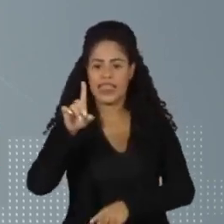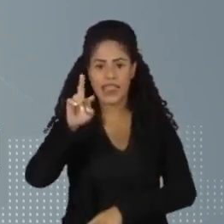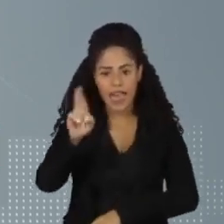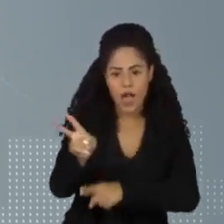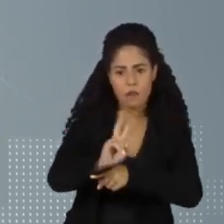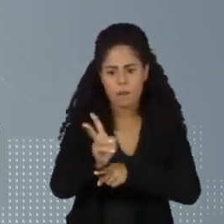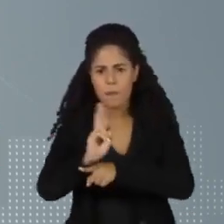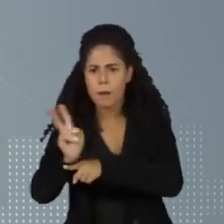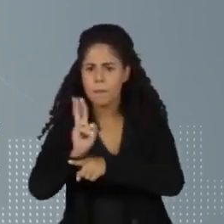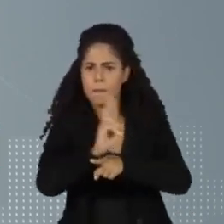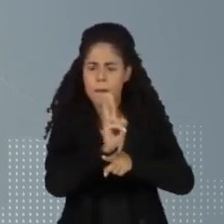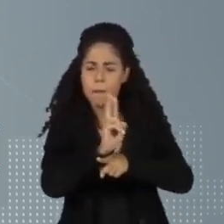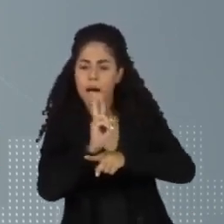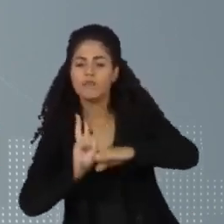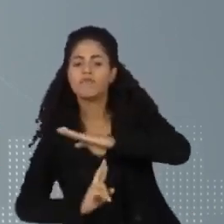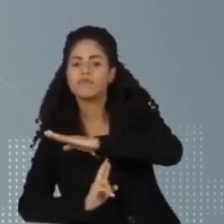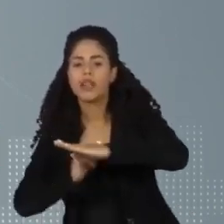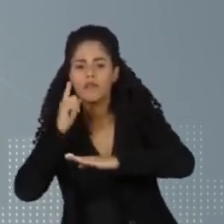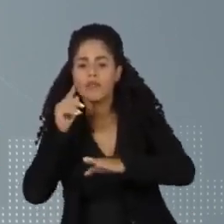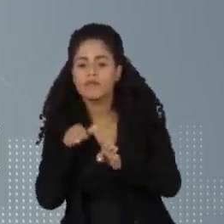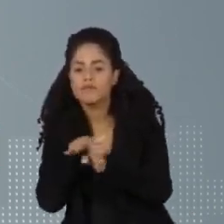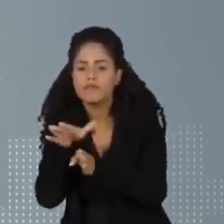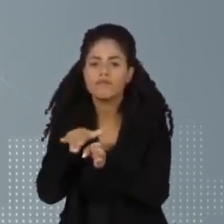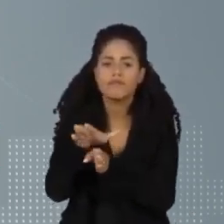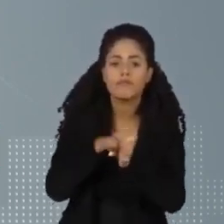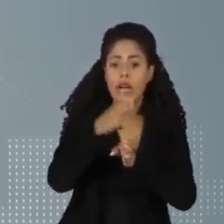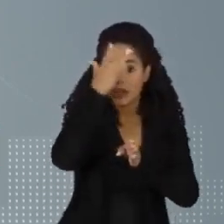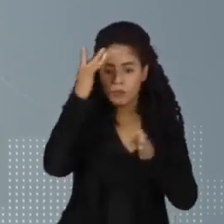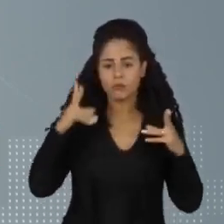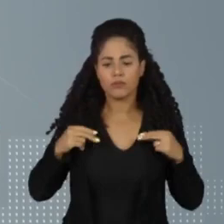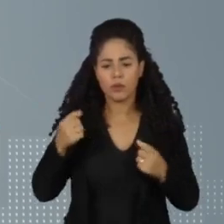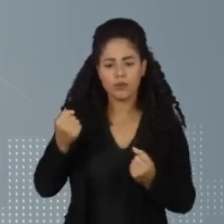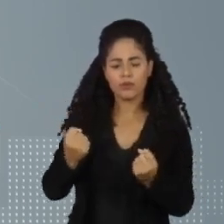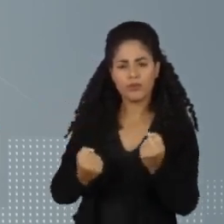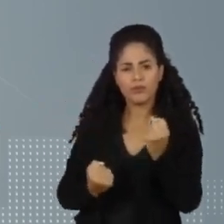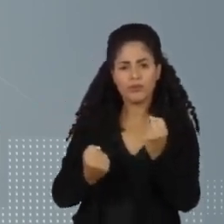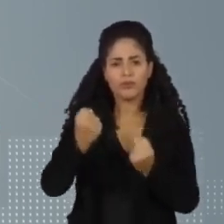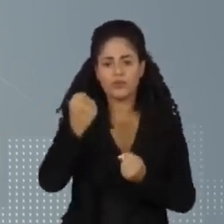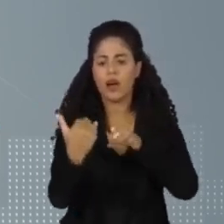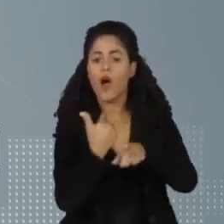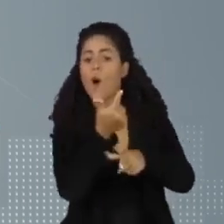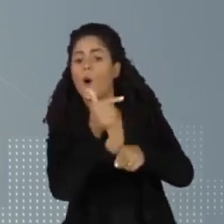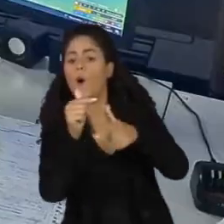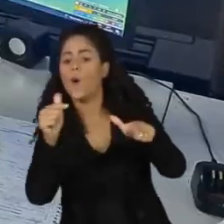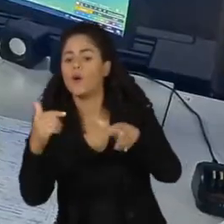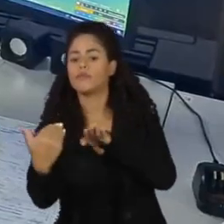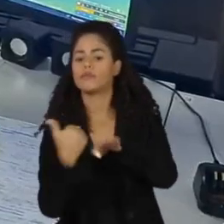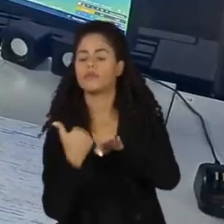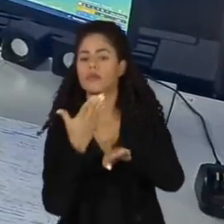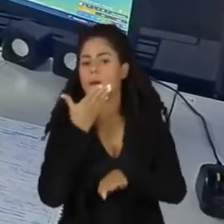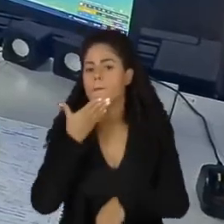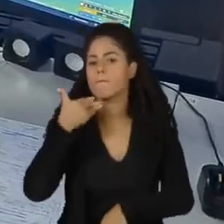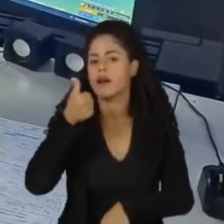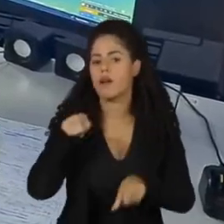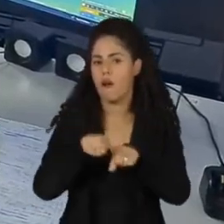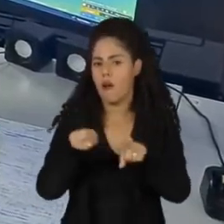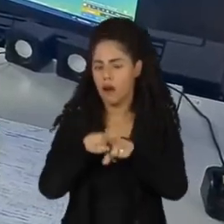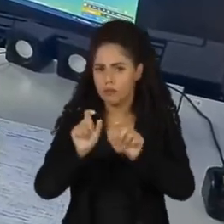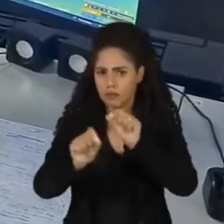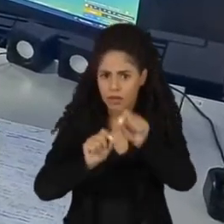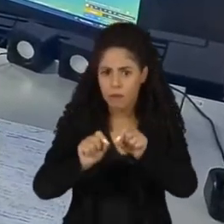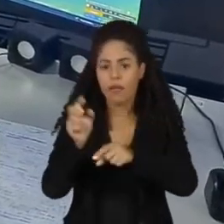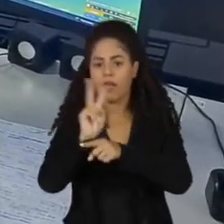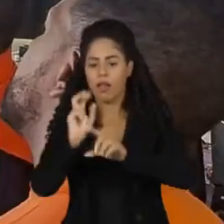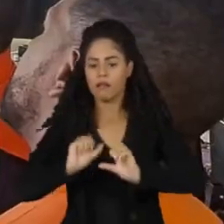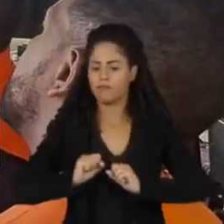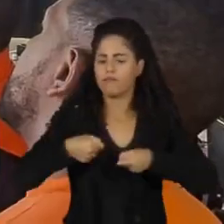de Estradas de Rodagem, tem orientado os motoristas a buscarem rotas alternativas. E a Defesa Civil pede